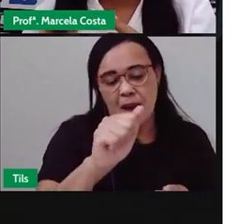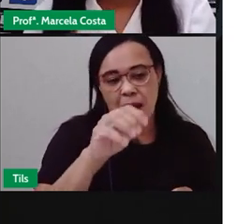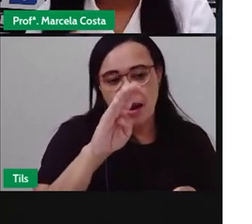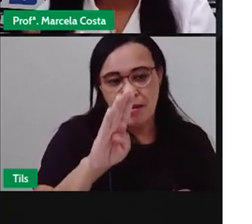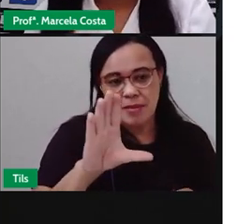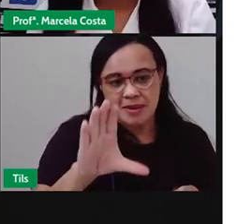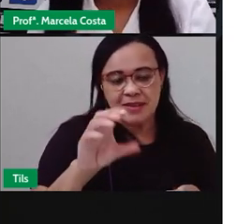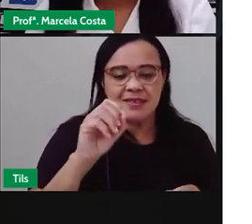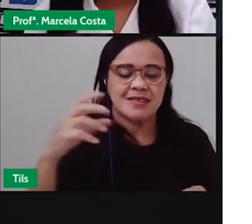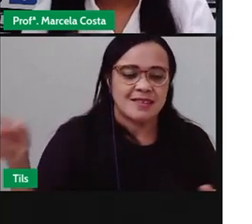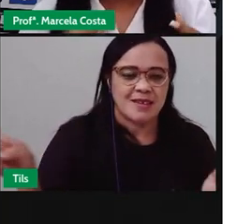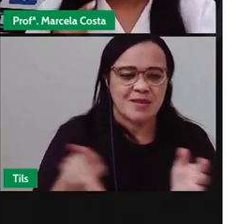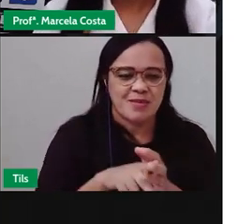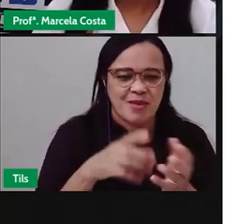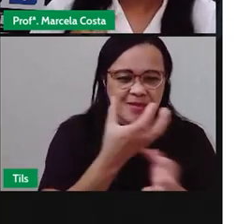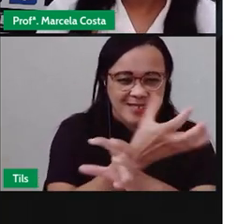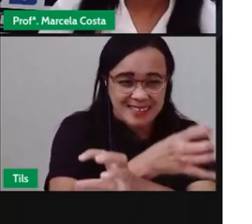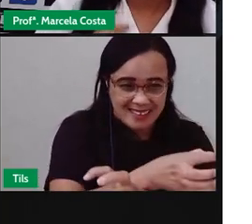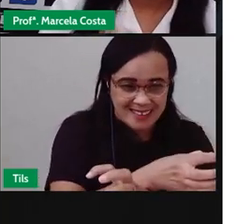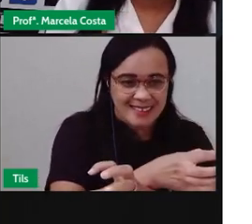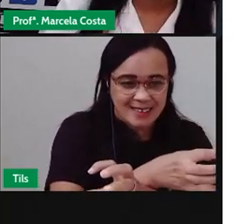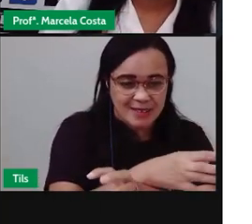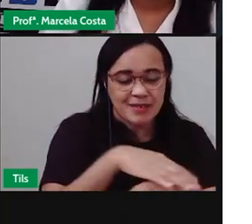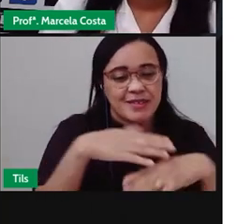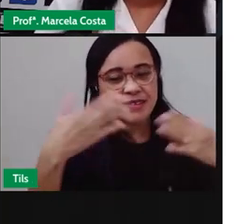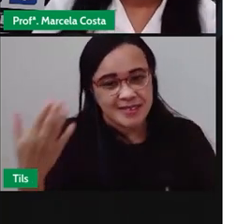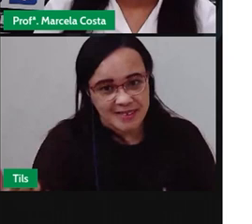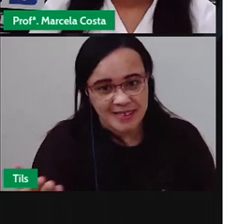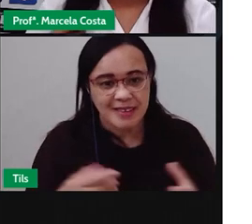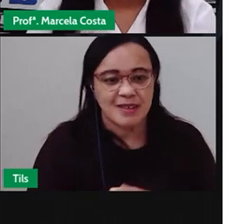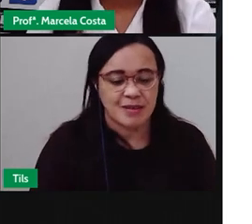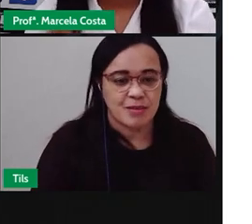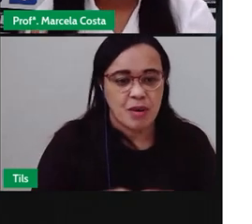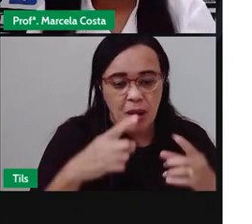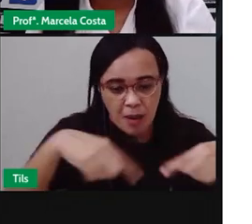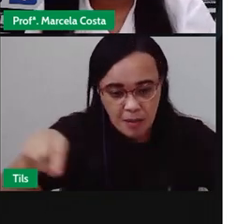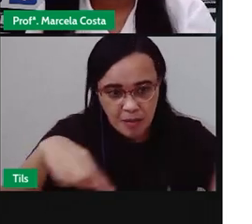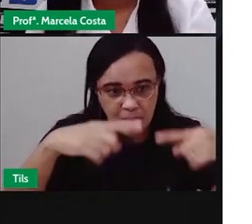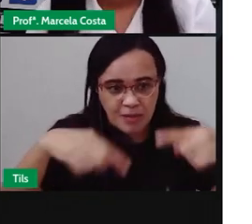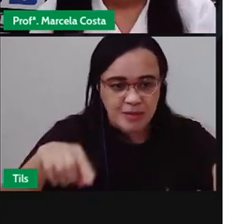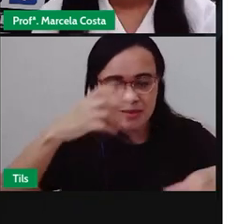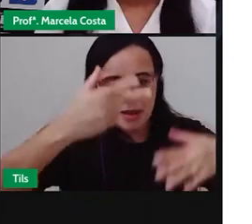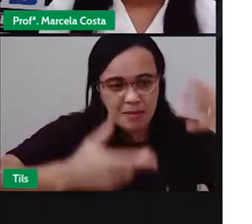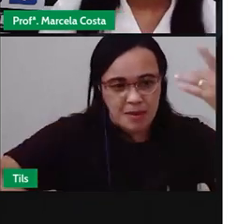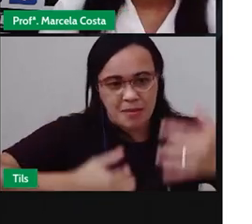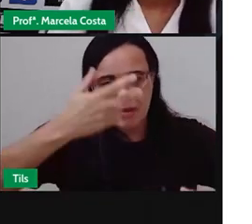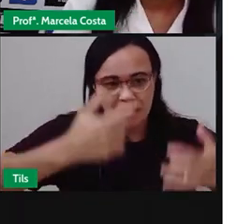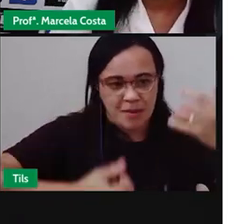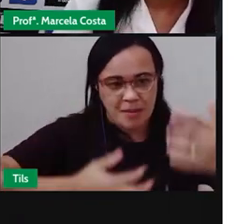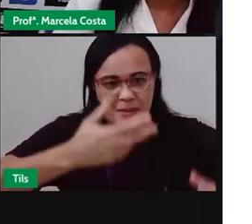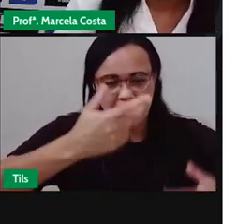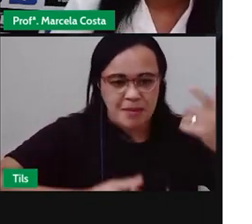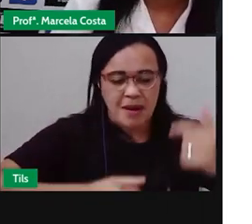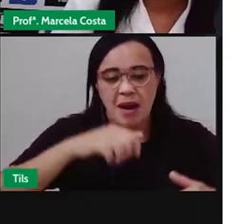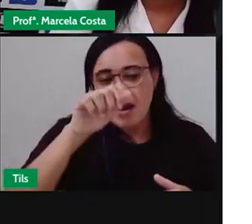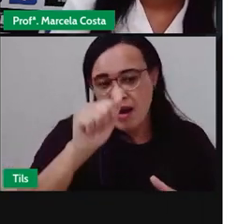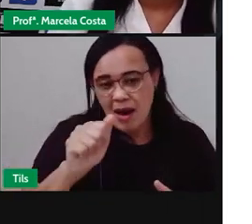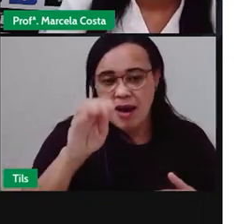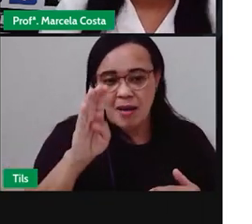no meu Sertão Pro caboclo Tem que aprender Outra ABC